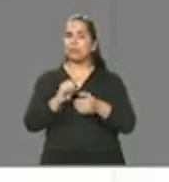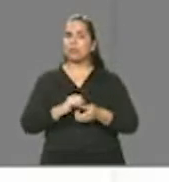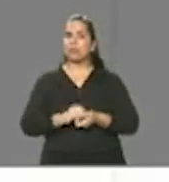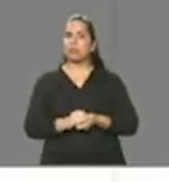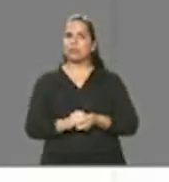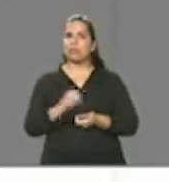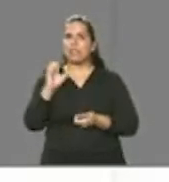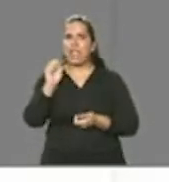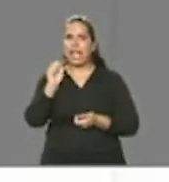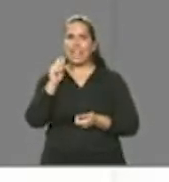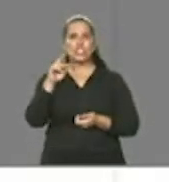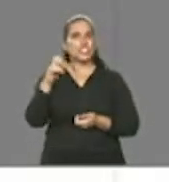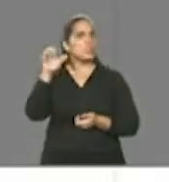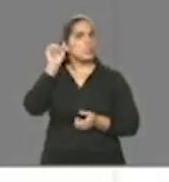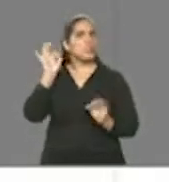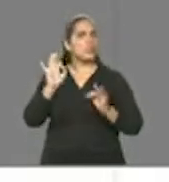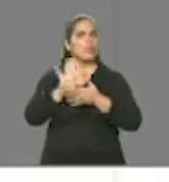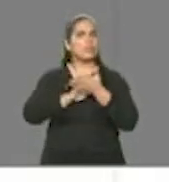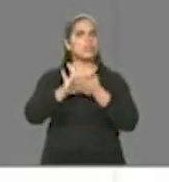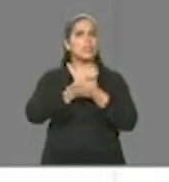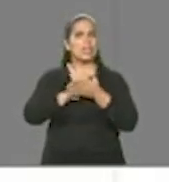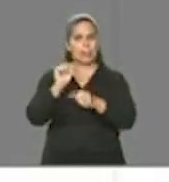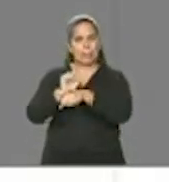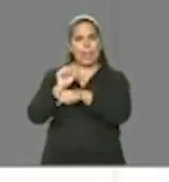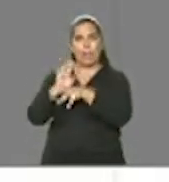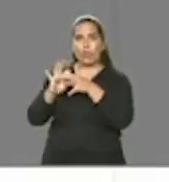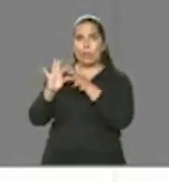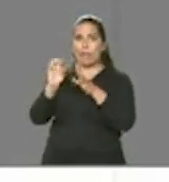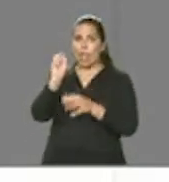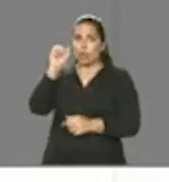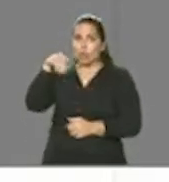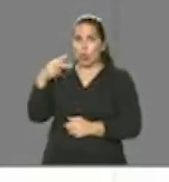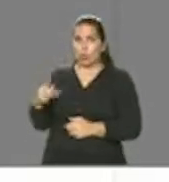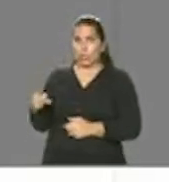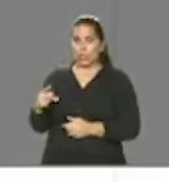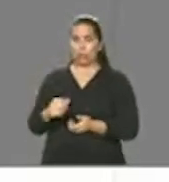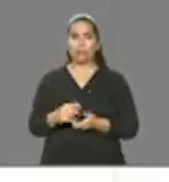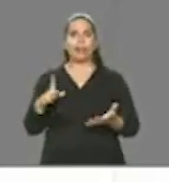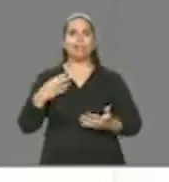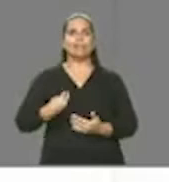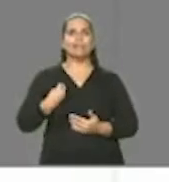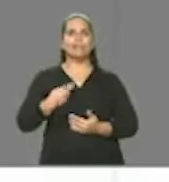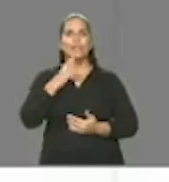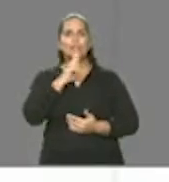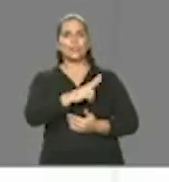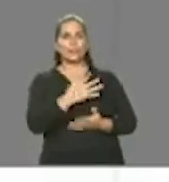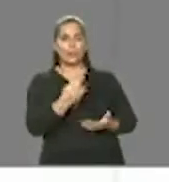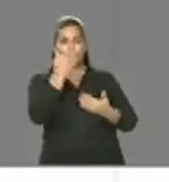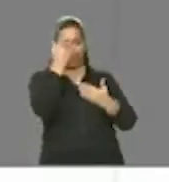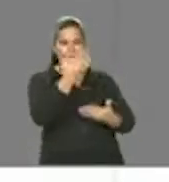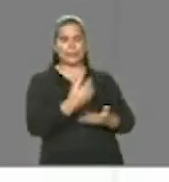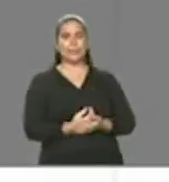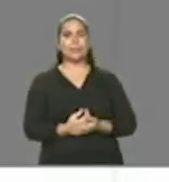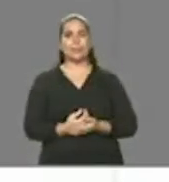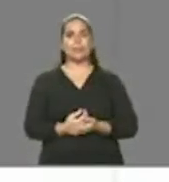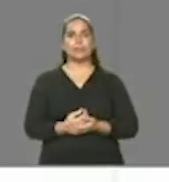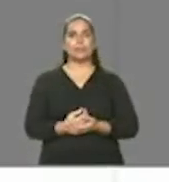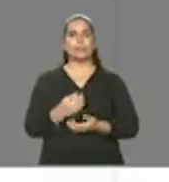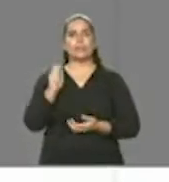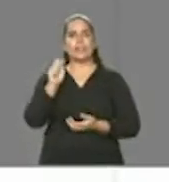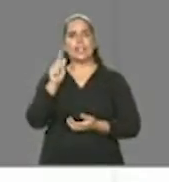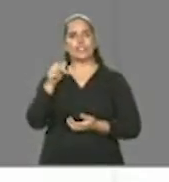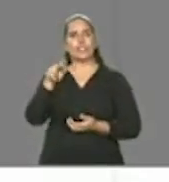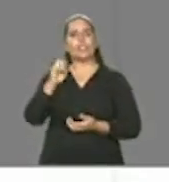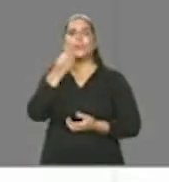Alexandre, você está sem som. Deixa eu ativar aqui o seu som. Está ótimo. Estou aqui. Obrigado, Alexandre. Boa Boa noite a todos.